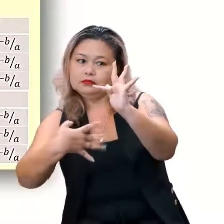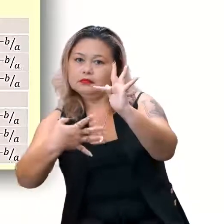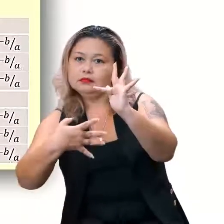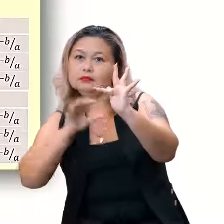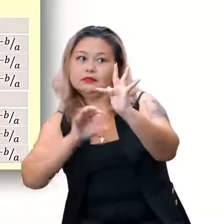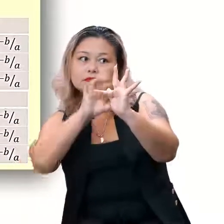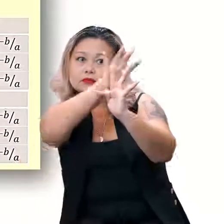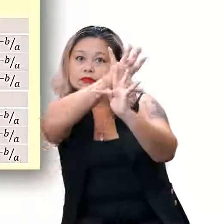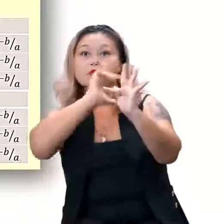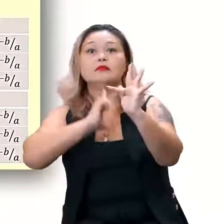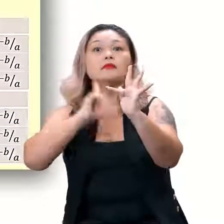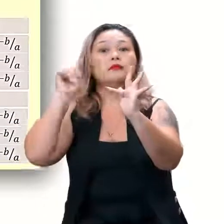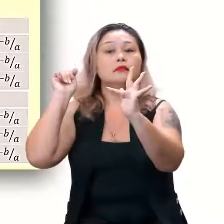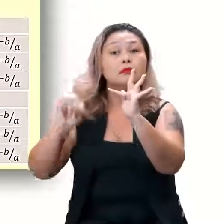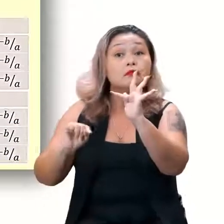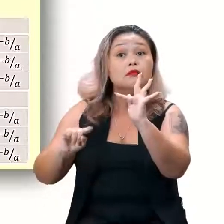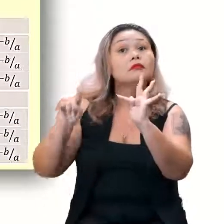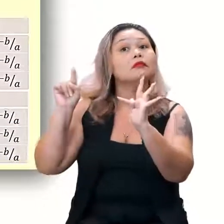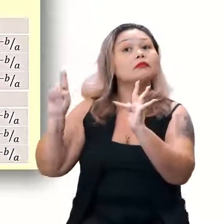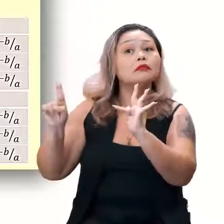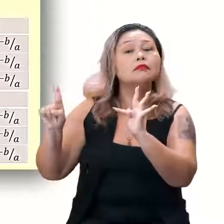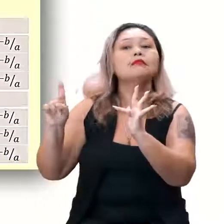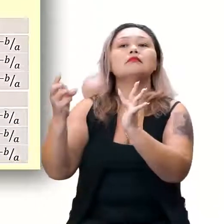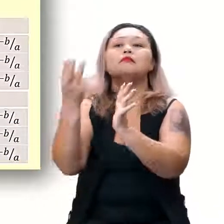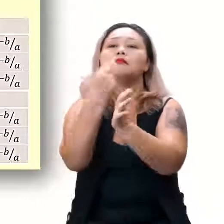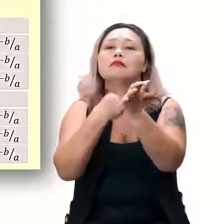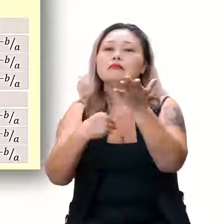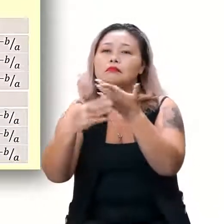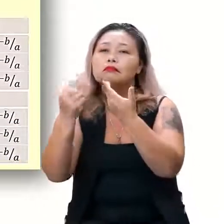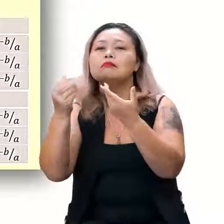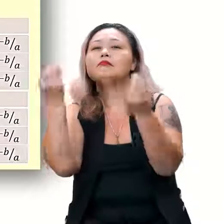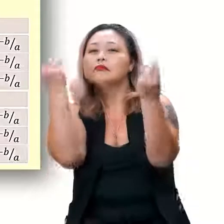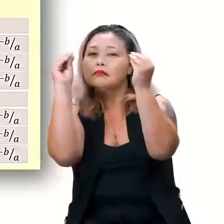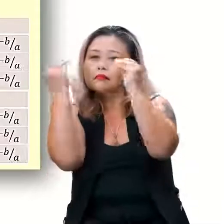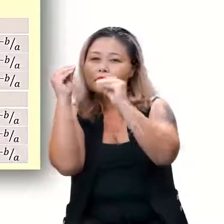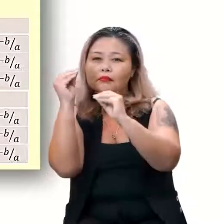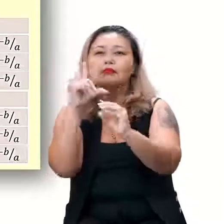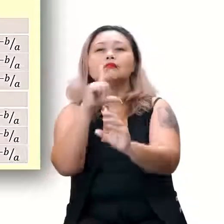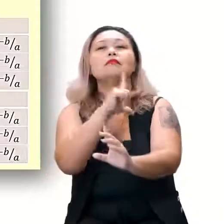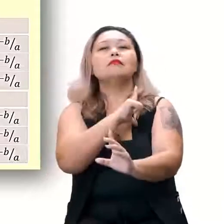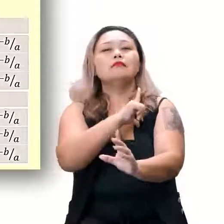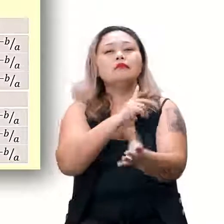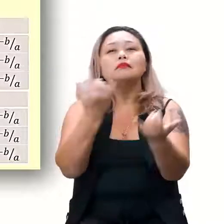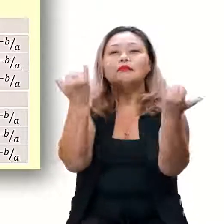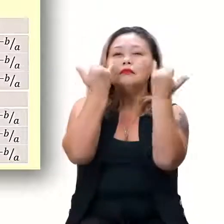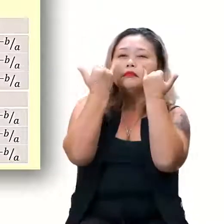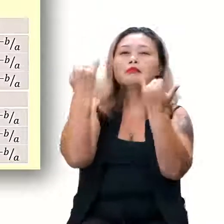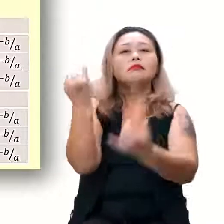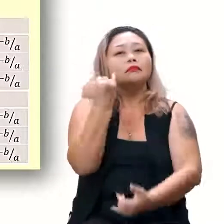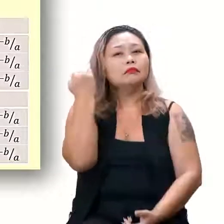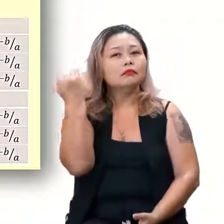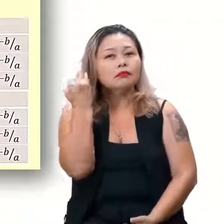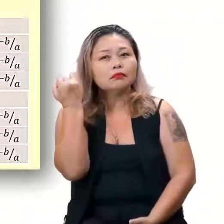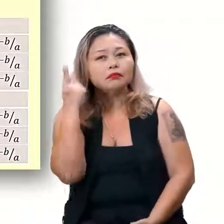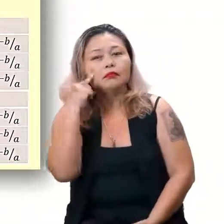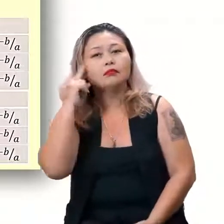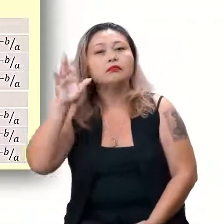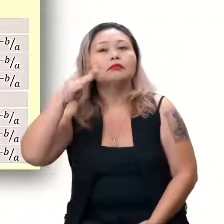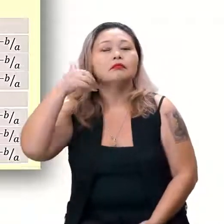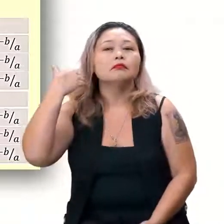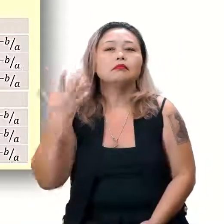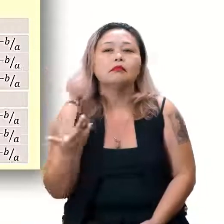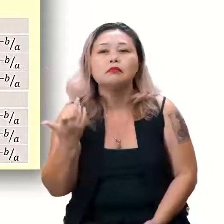Então, é isso que o mapa mental precisa conter. Precisa conter as informações importantes. A parte de